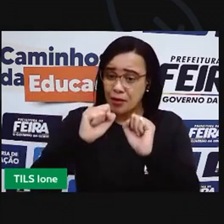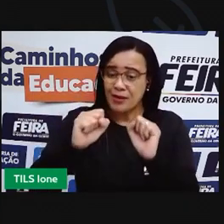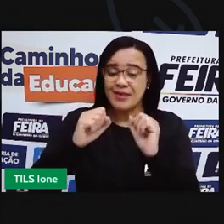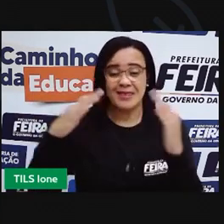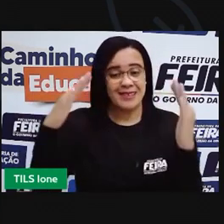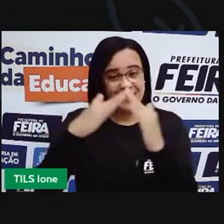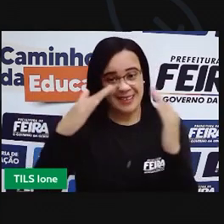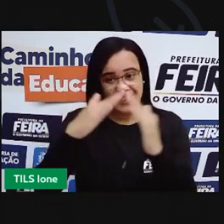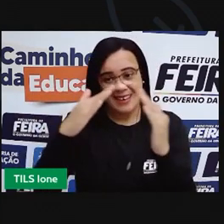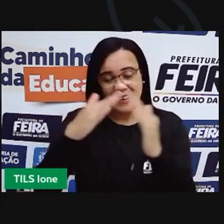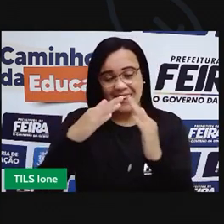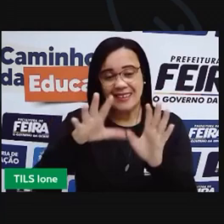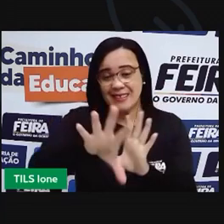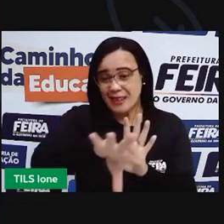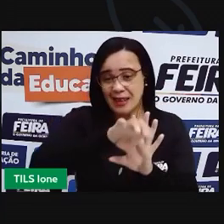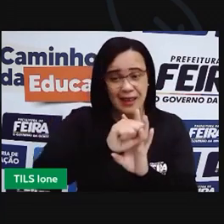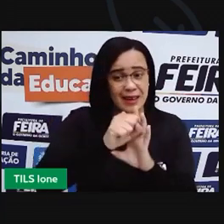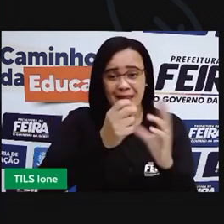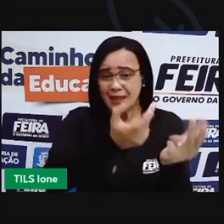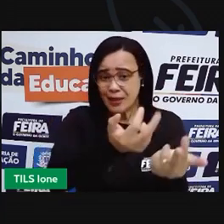usando o